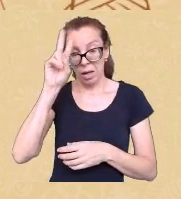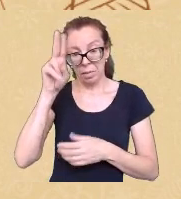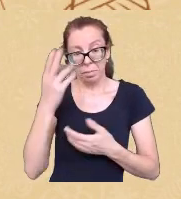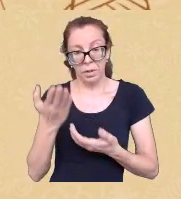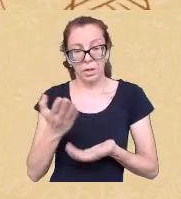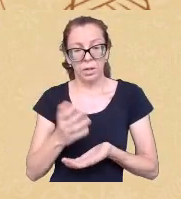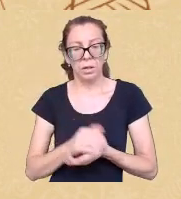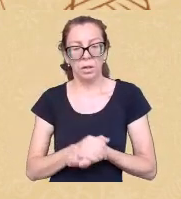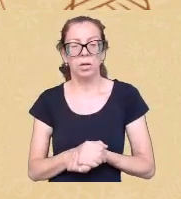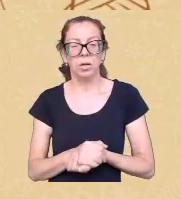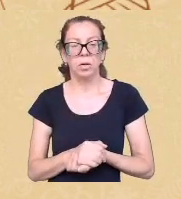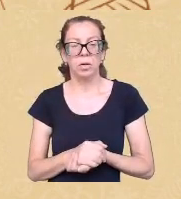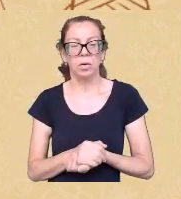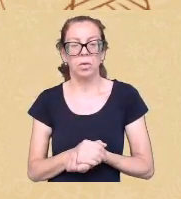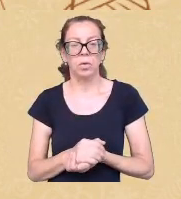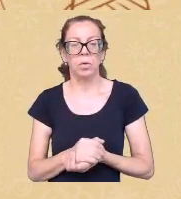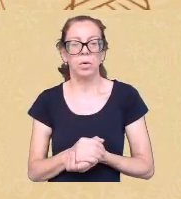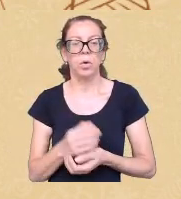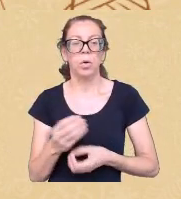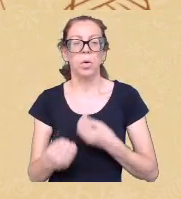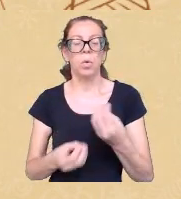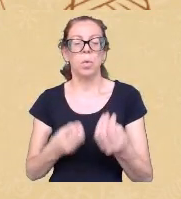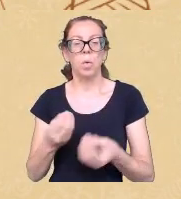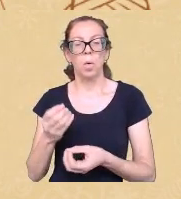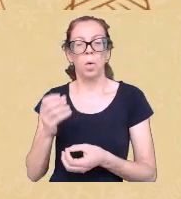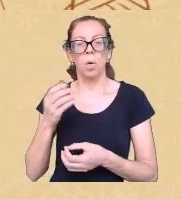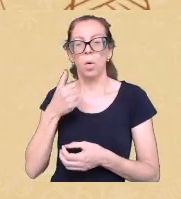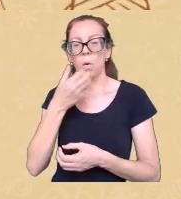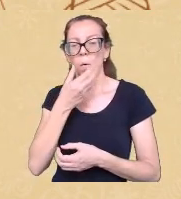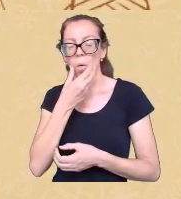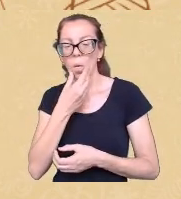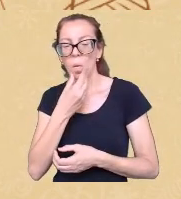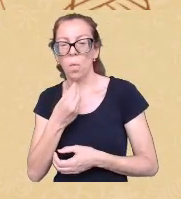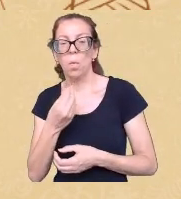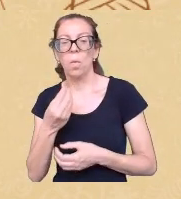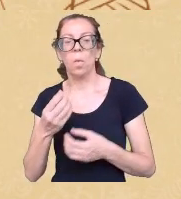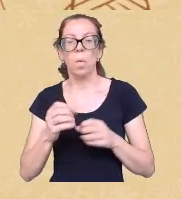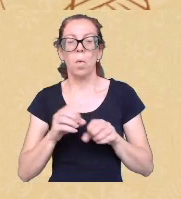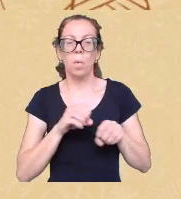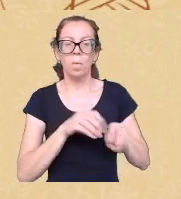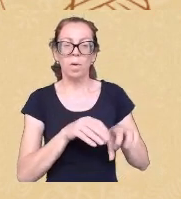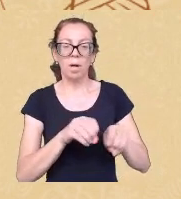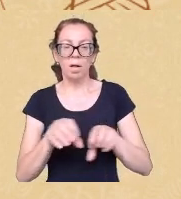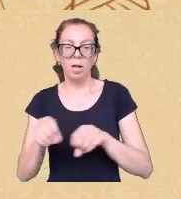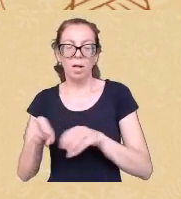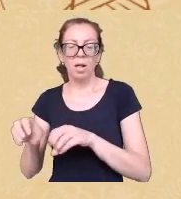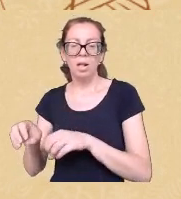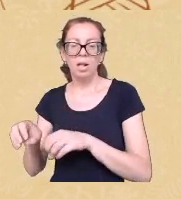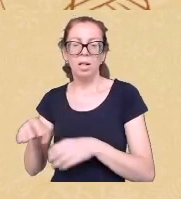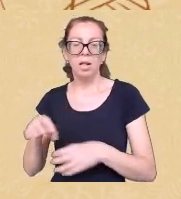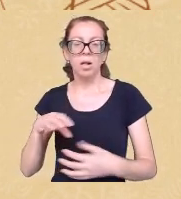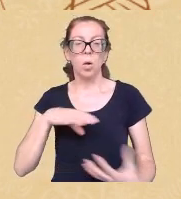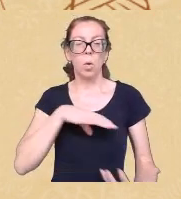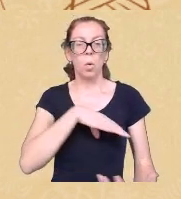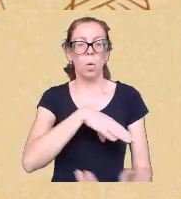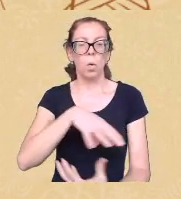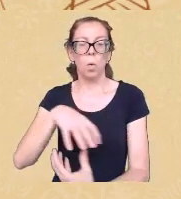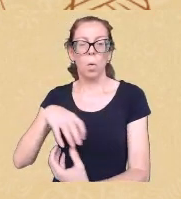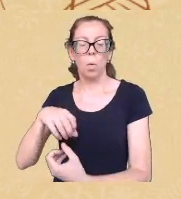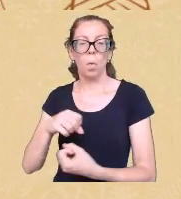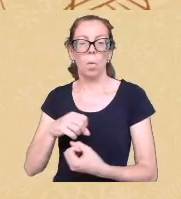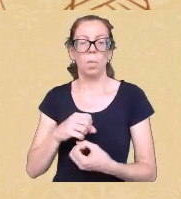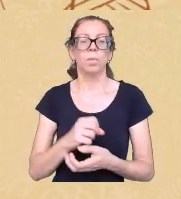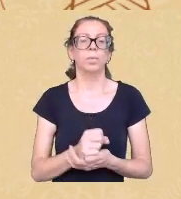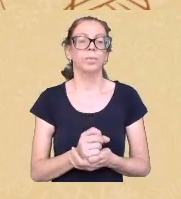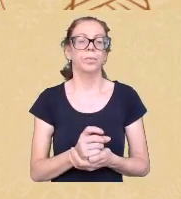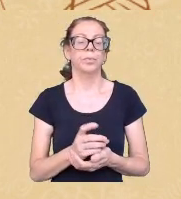mestre bispo nos ensina a Kerechuti Apuru também né o mundo colonial e aqui eu cito Fanon né é